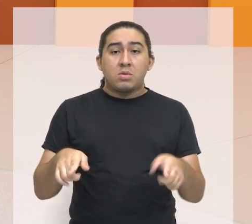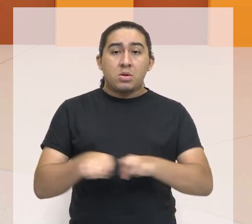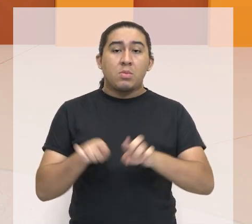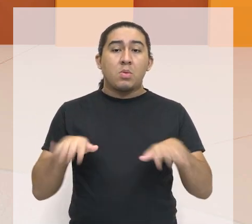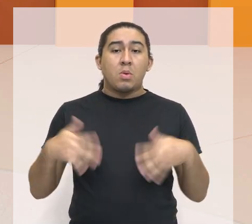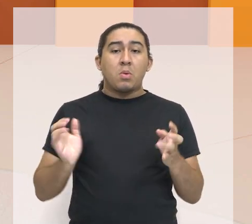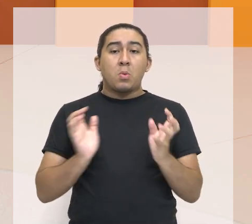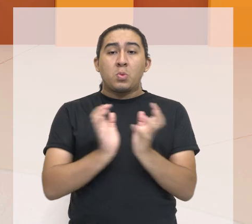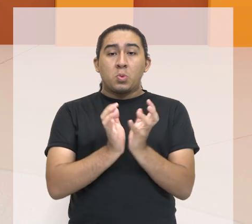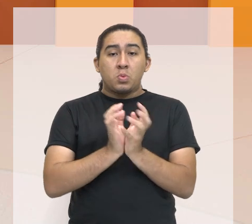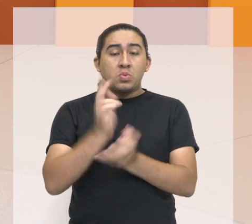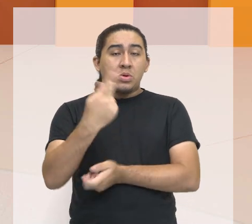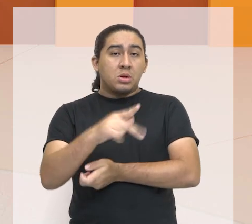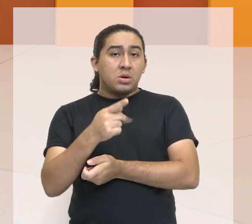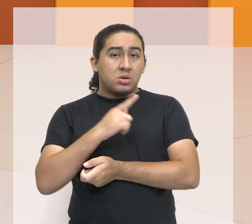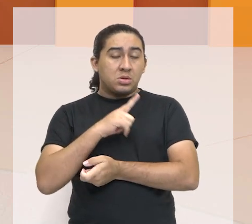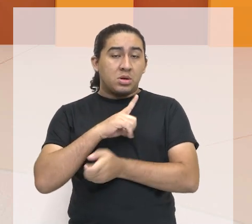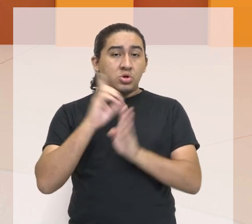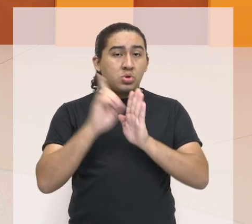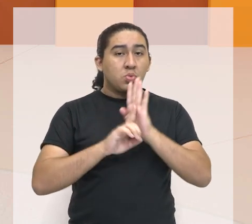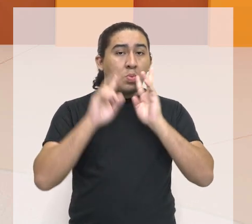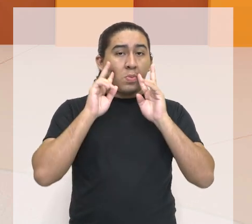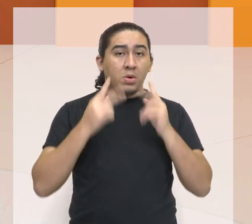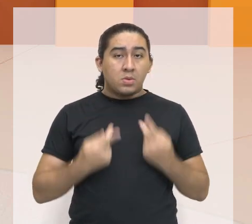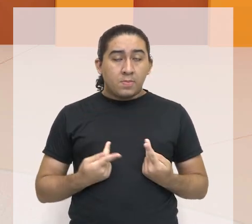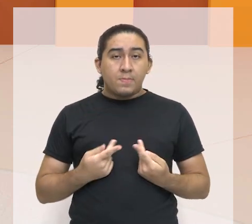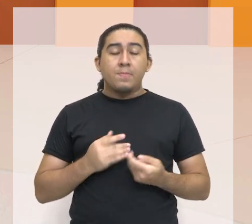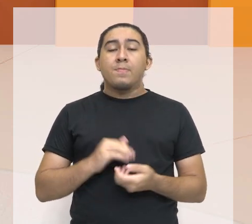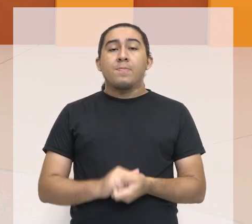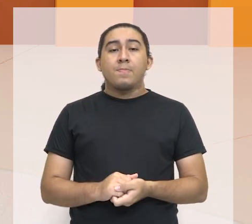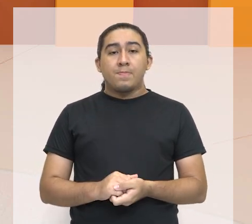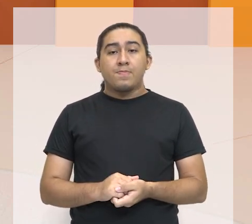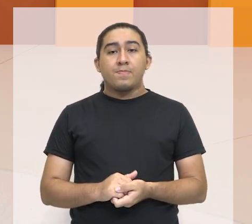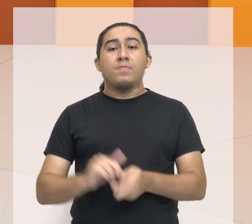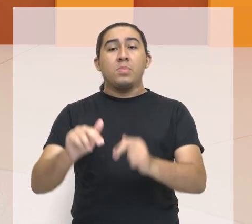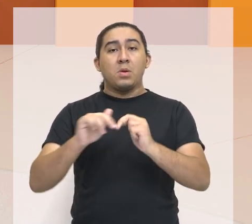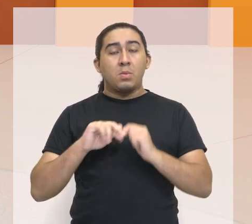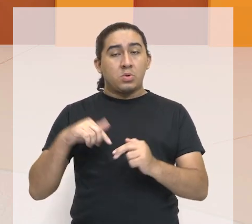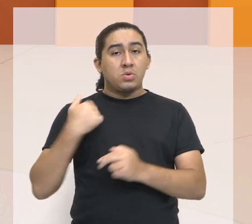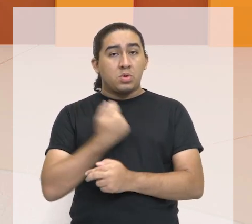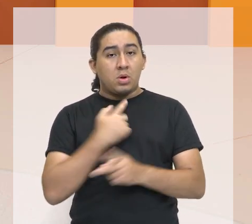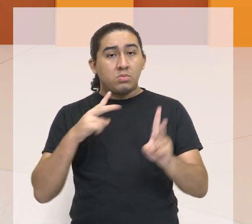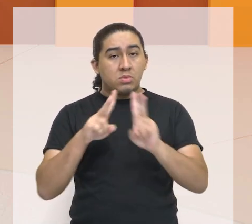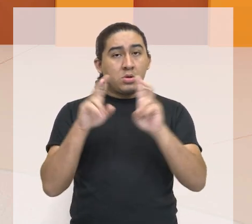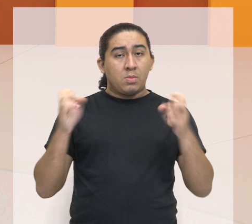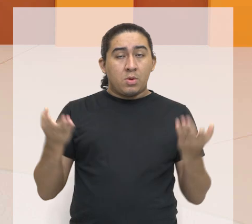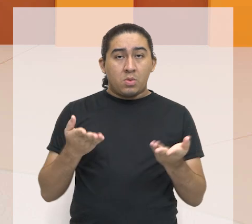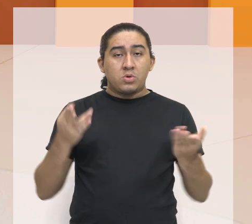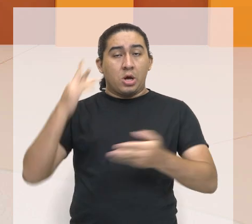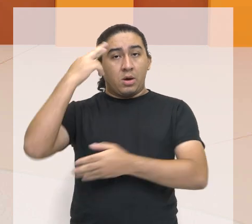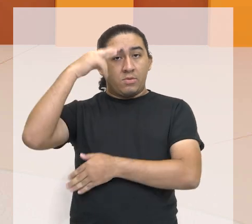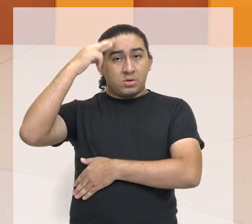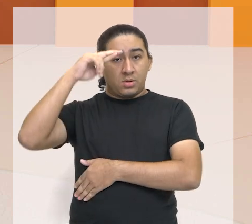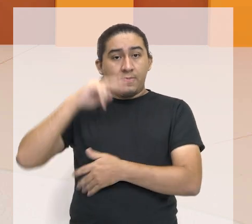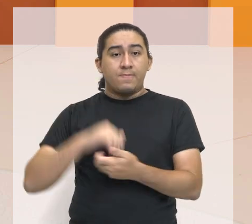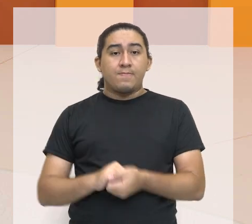grupos de direitos humanos. Então, é isso que a gente vai fazer aqui a nossa reflexão. Como vocês podem ver aqui,